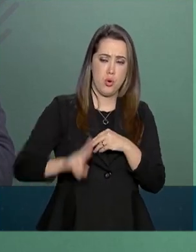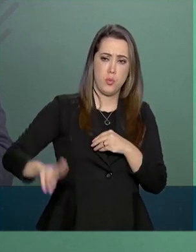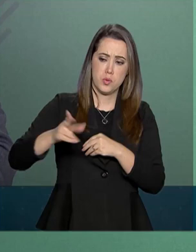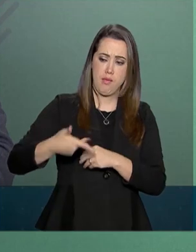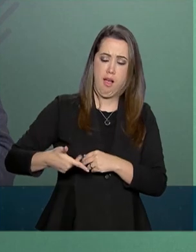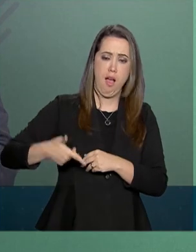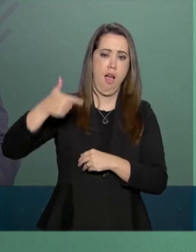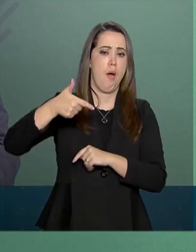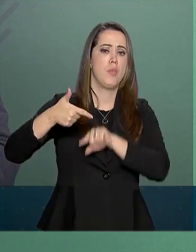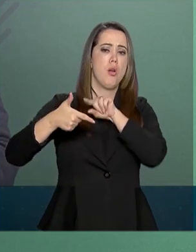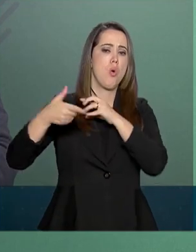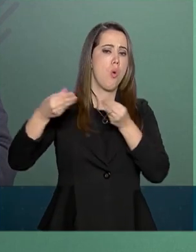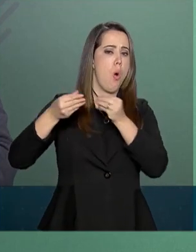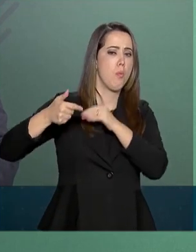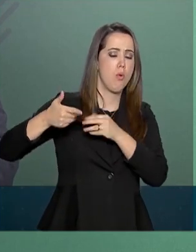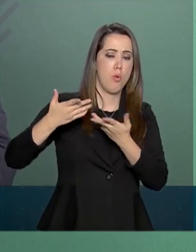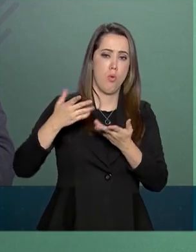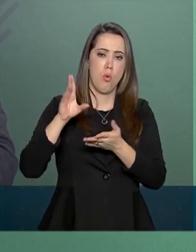registro,